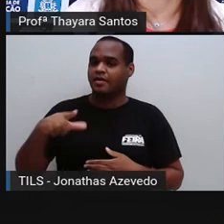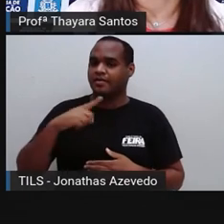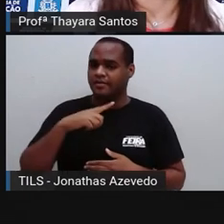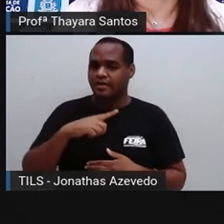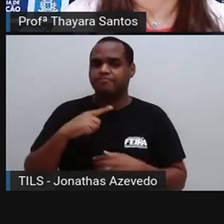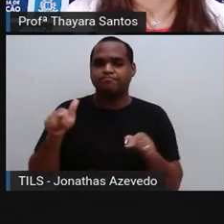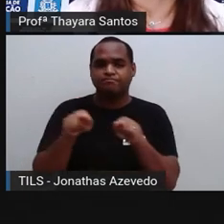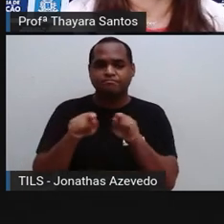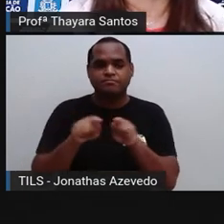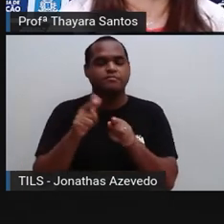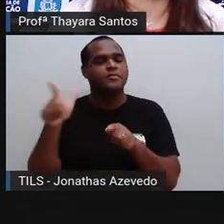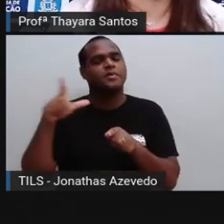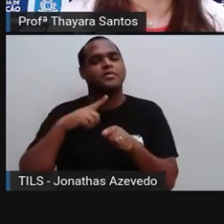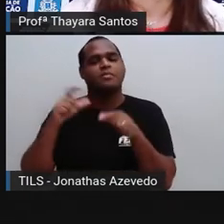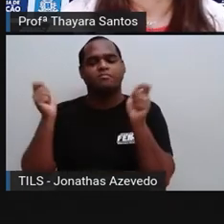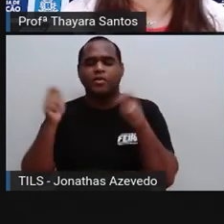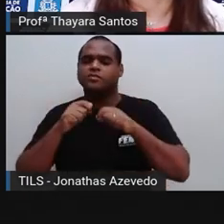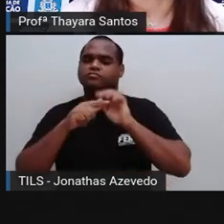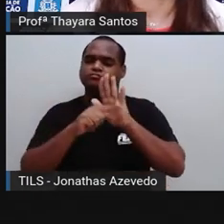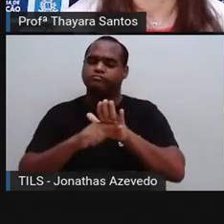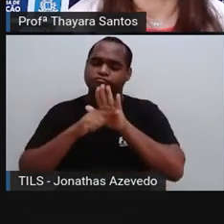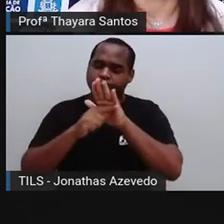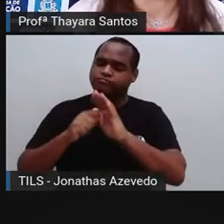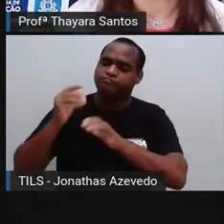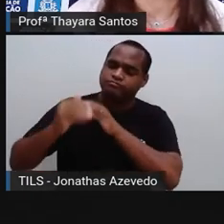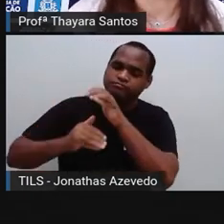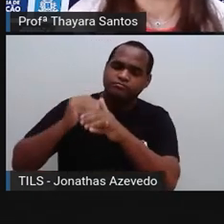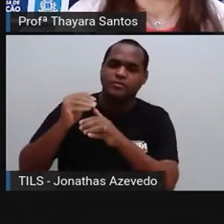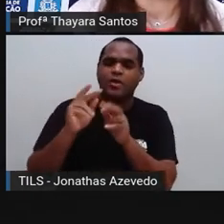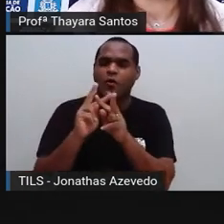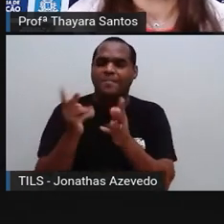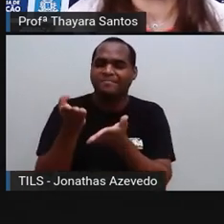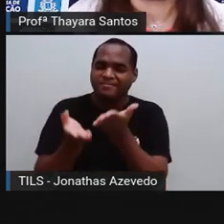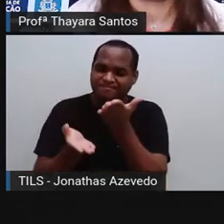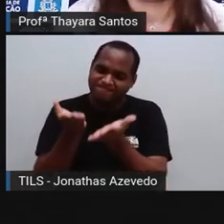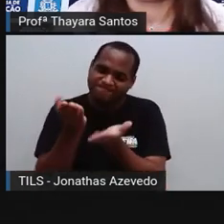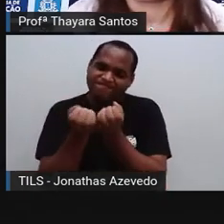também vai atuar no processo de osmoregulação.